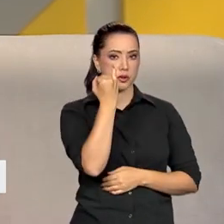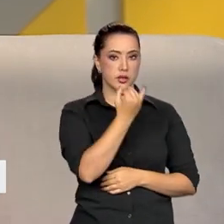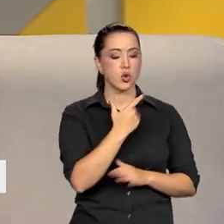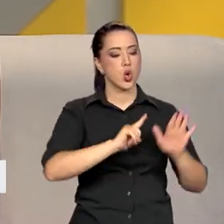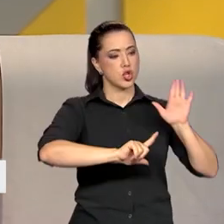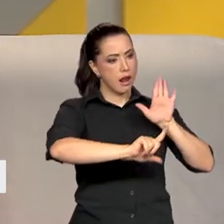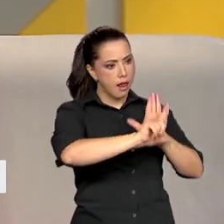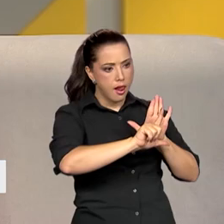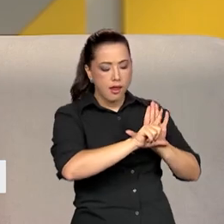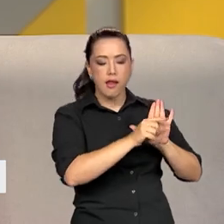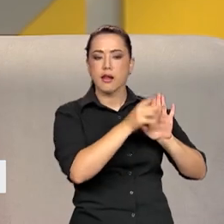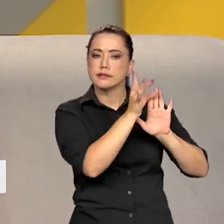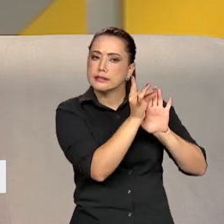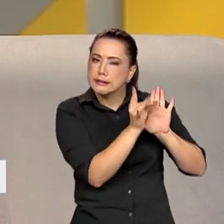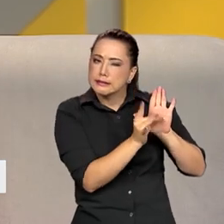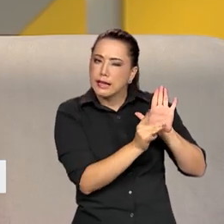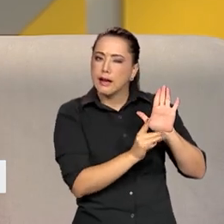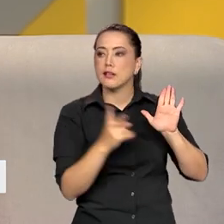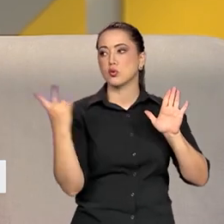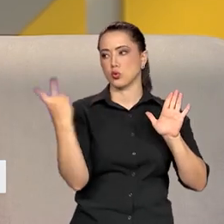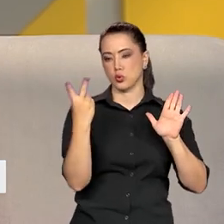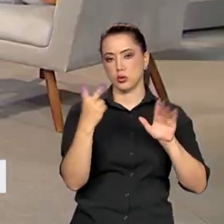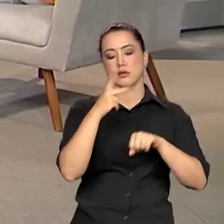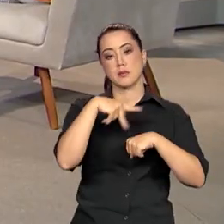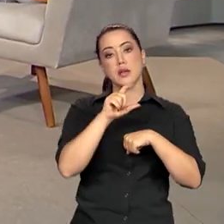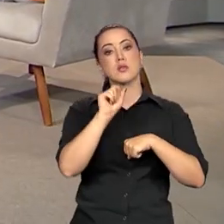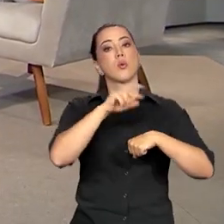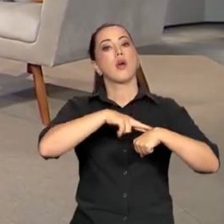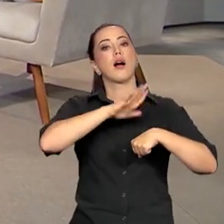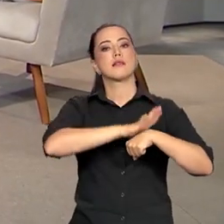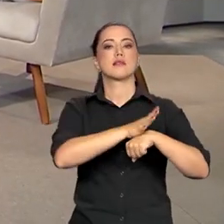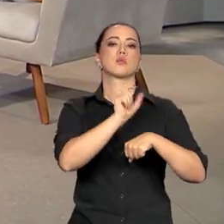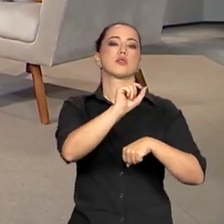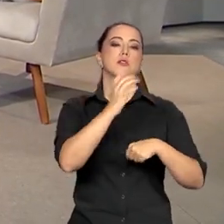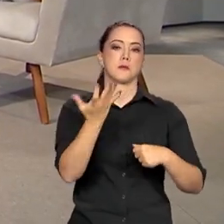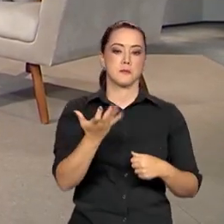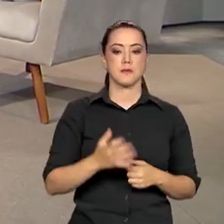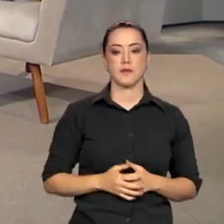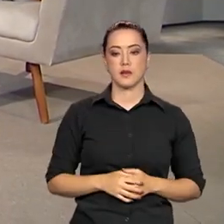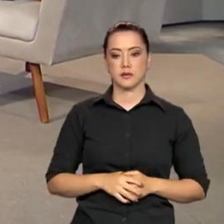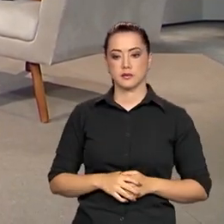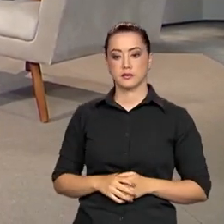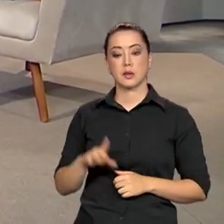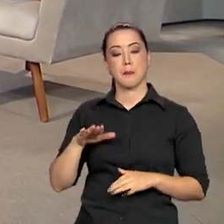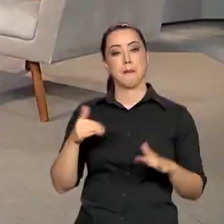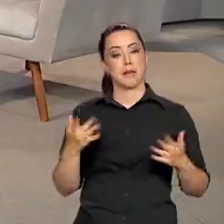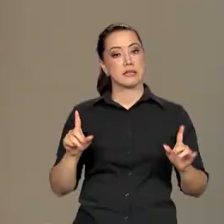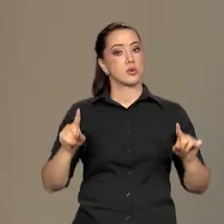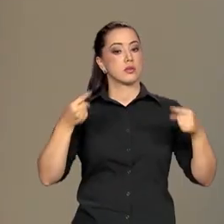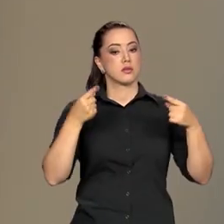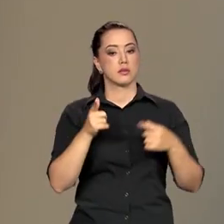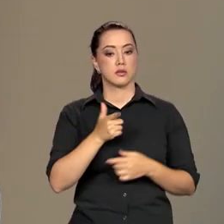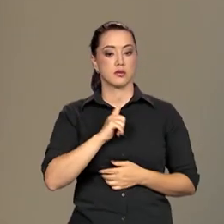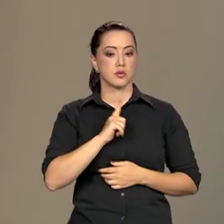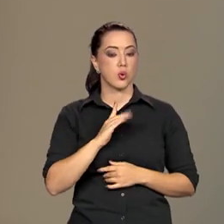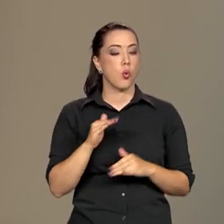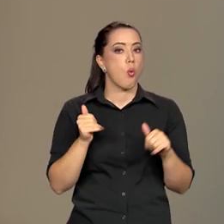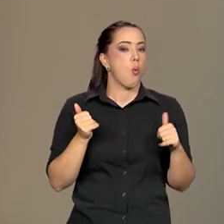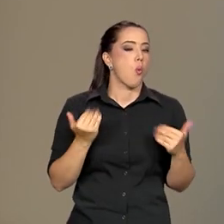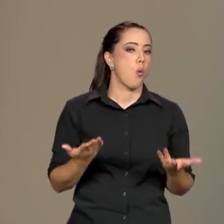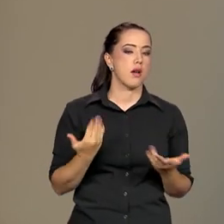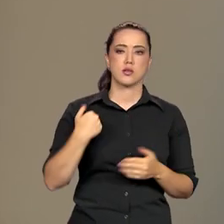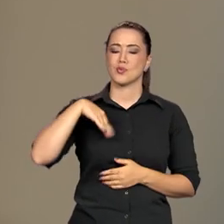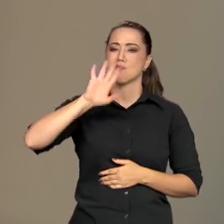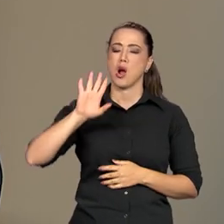racismo, de maneira geral, nos dois países. Agora, a senhora falou desses desafios. Quais seriam